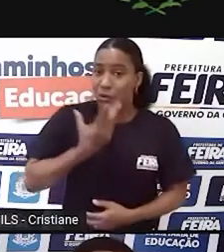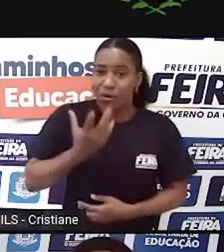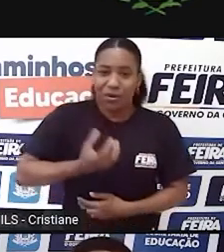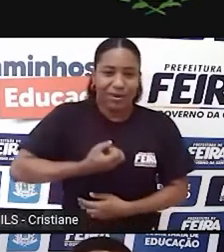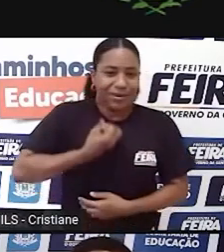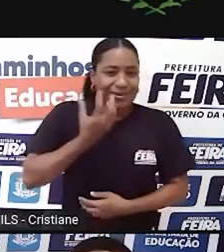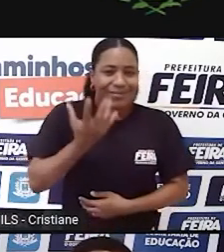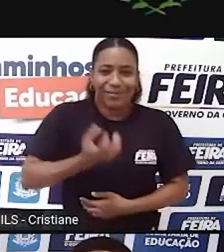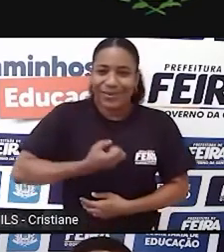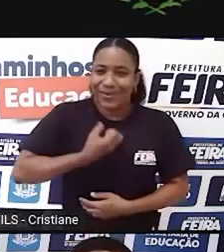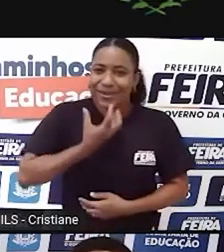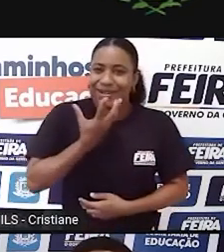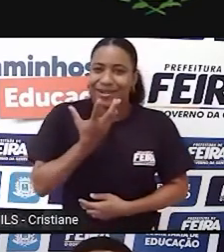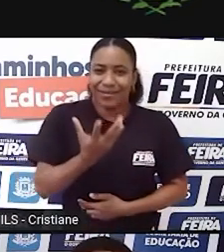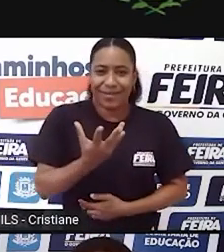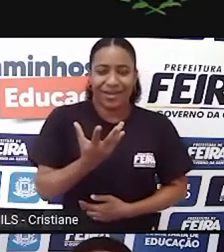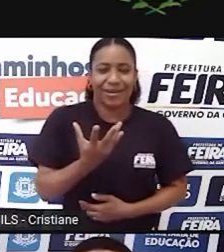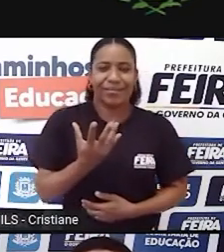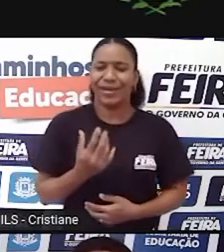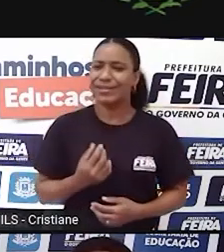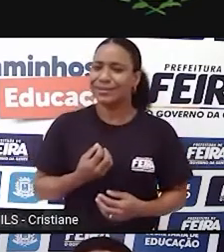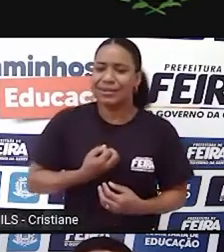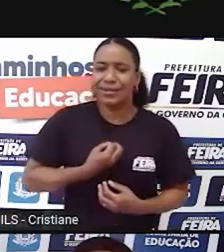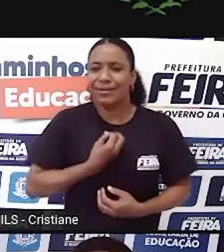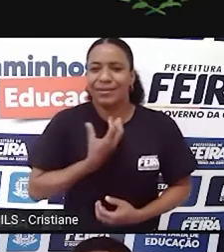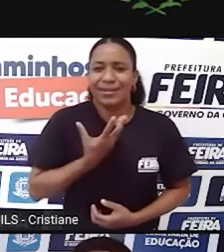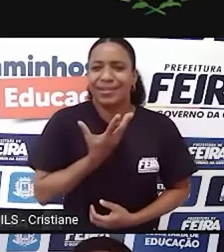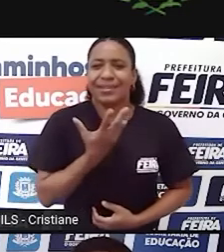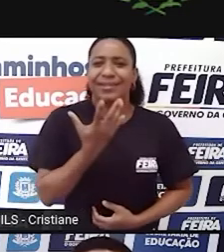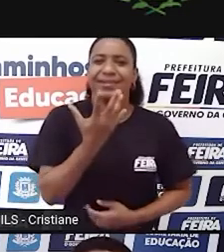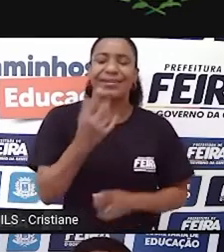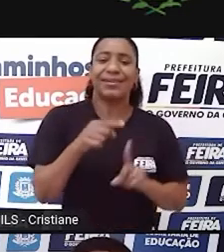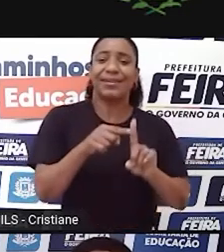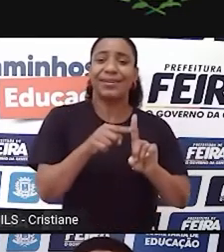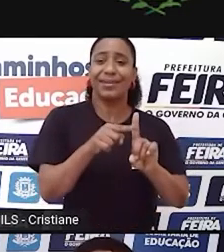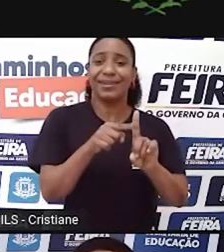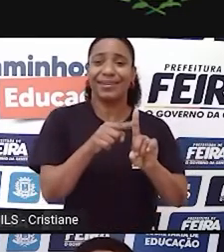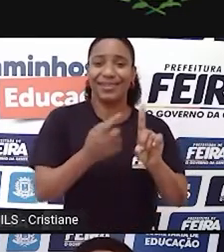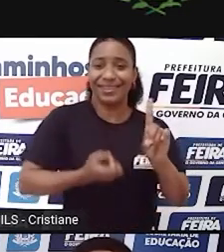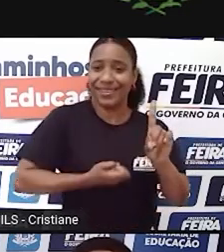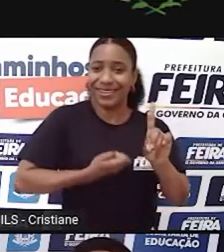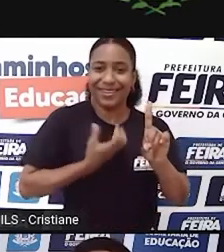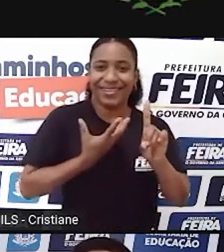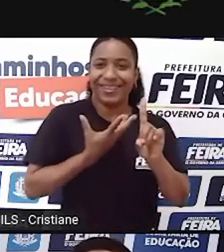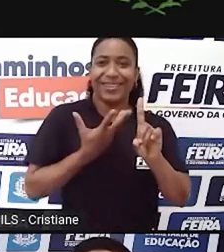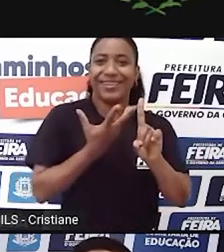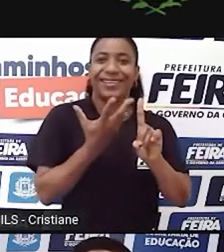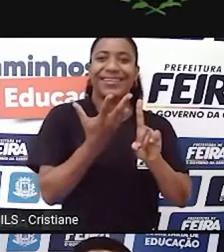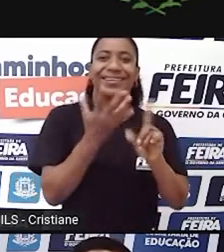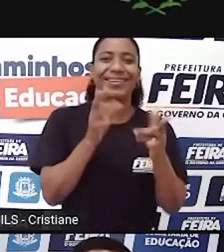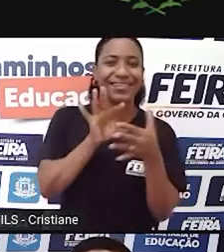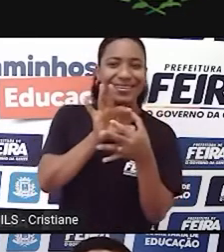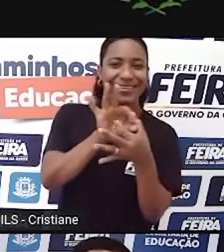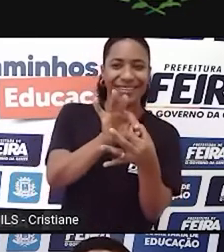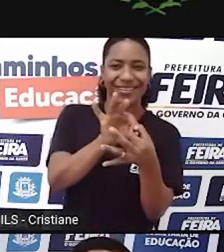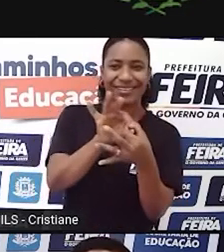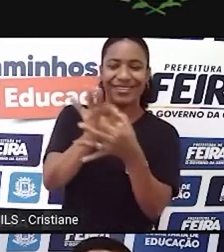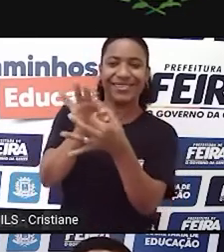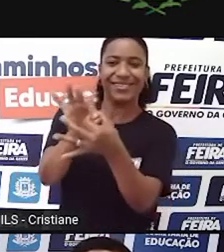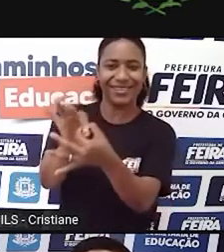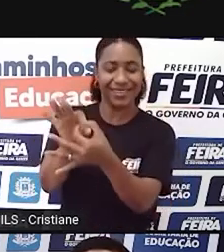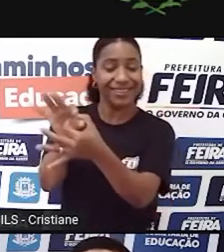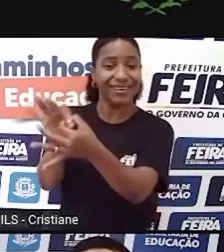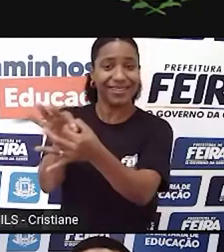poesia e do homem. Olha que coisa fantástica, né? Porque a poesia, ela é a nossa subjetividade,